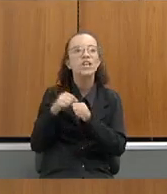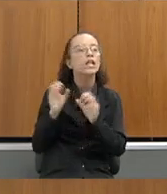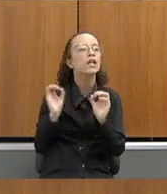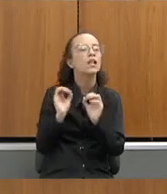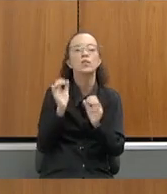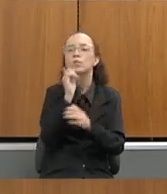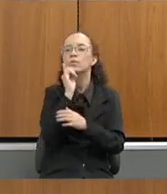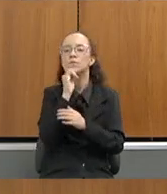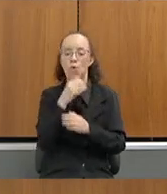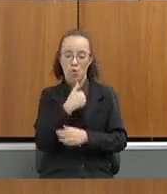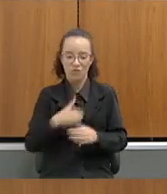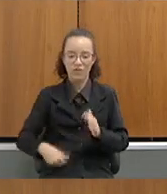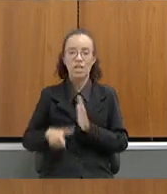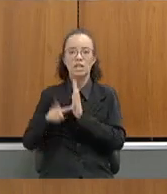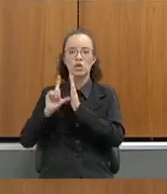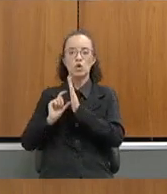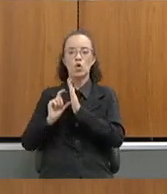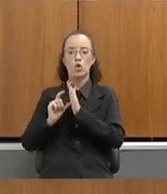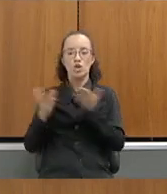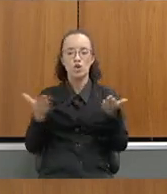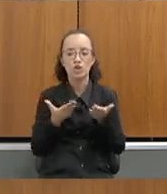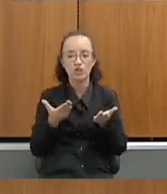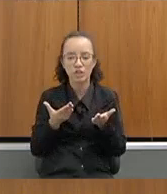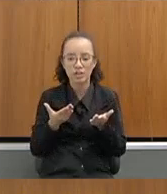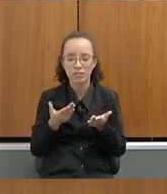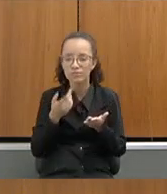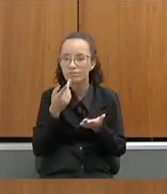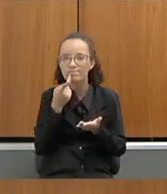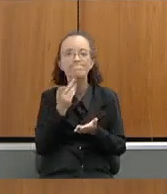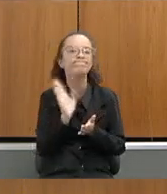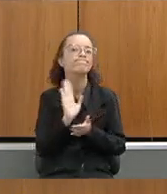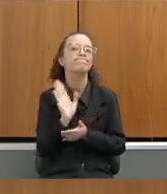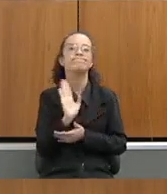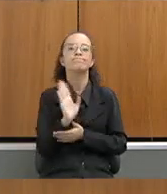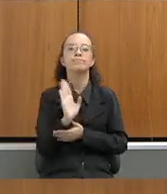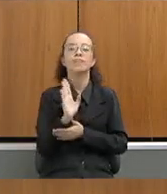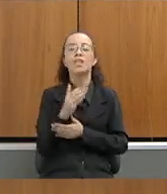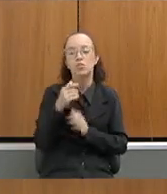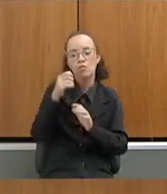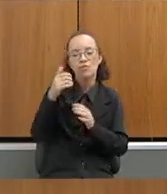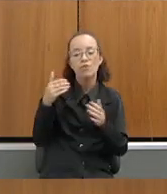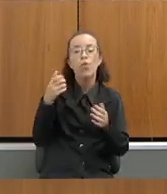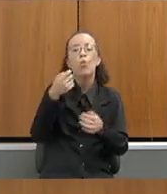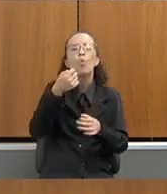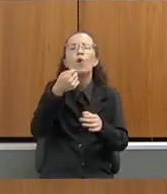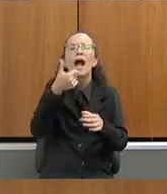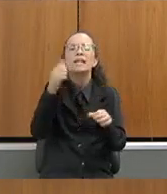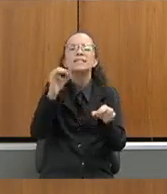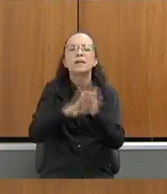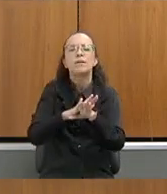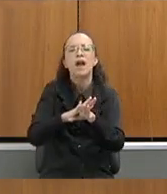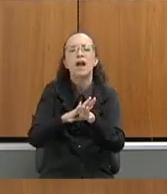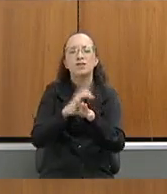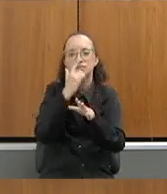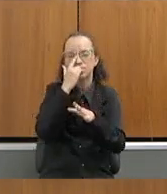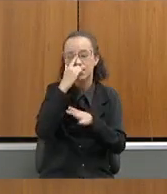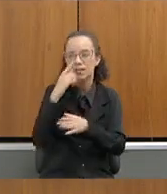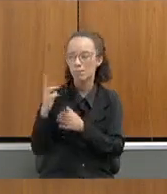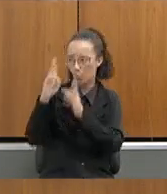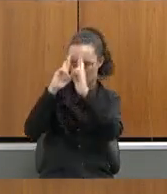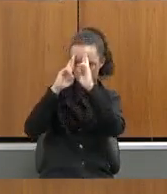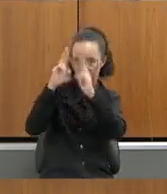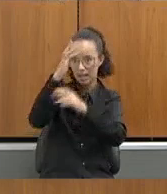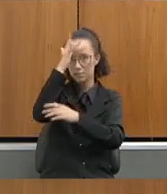de governo anterior, governo atual, porque nós estamos no final de uma legislatura e, por respeito às pessoas que votam na gente, que